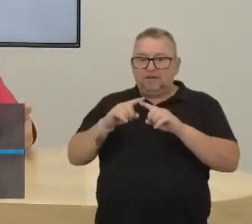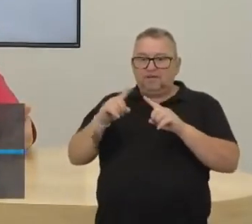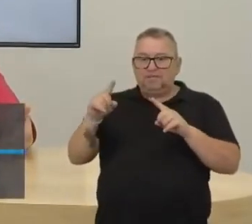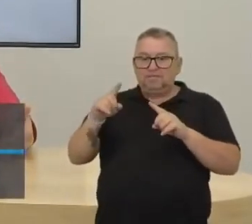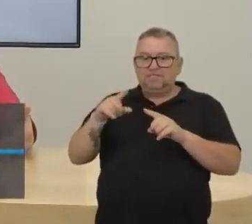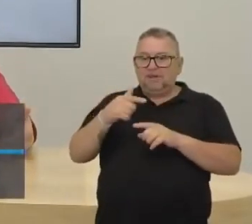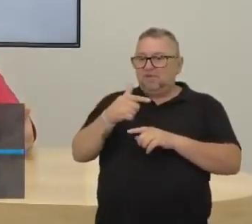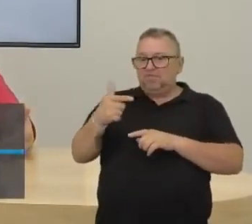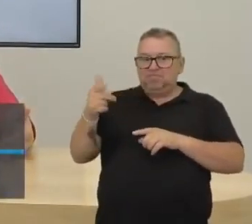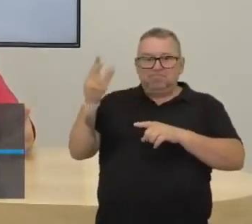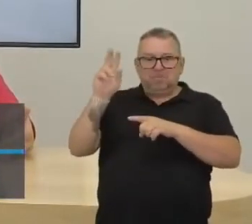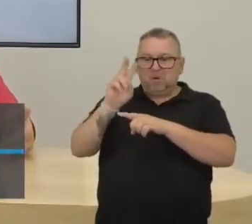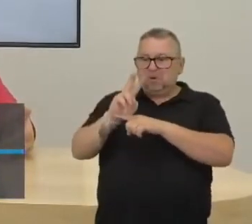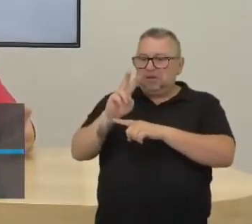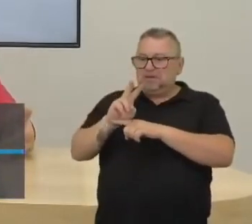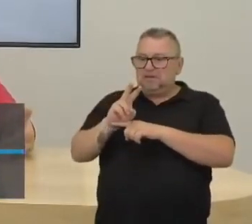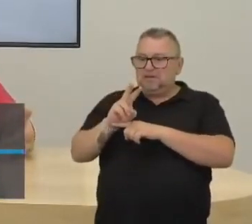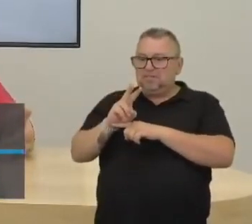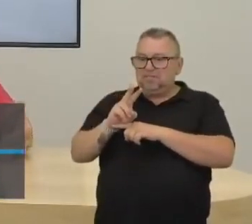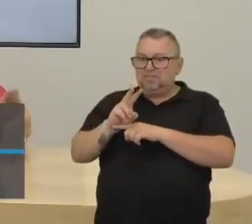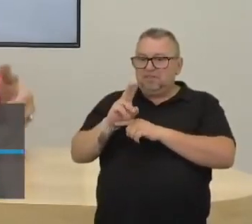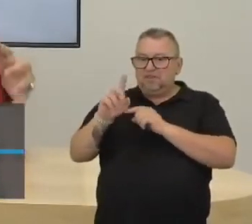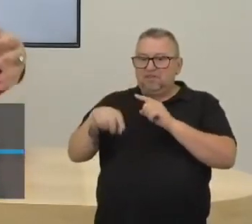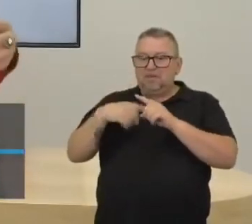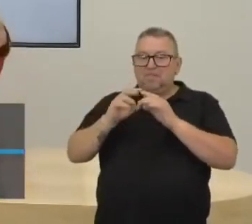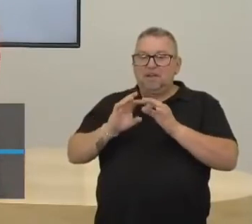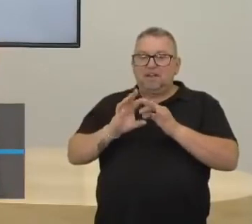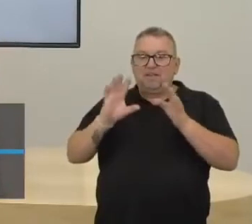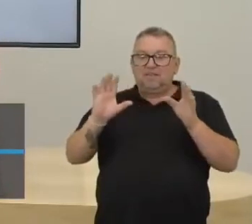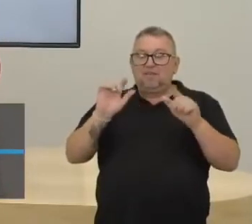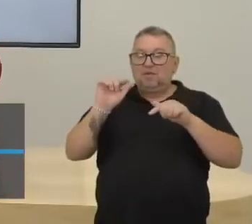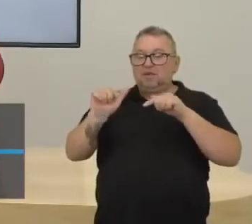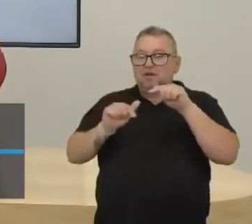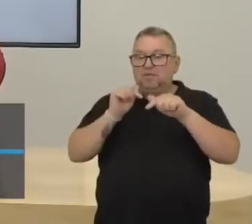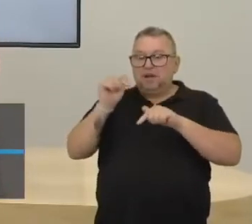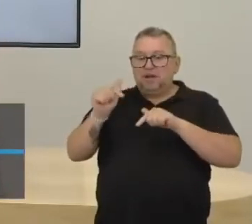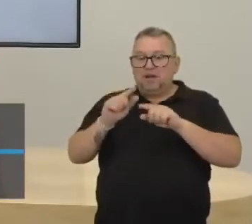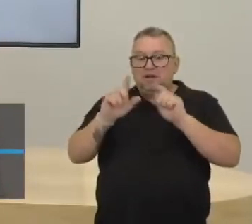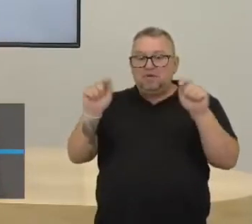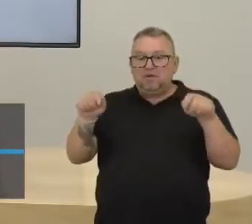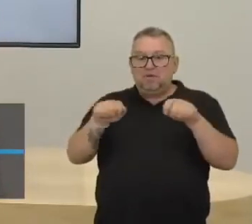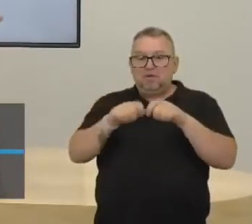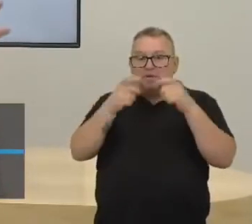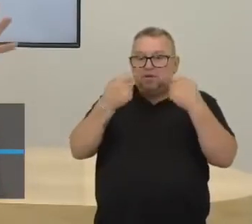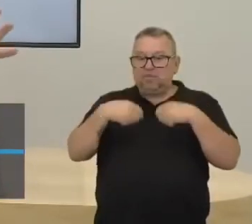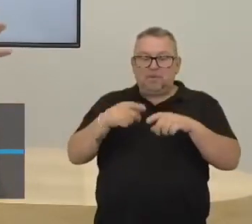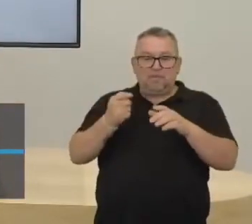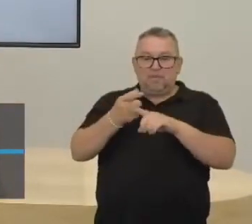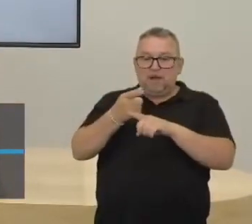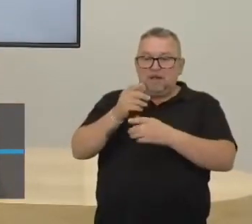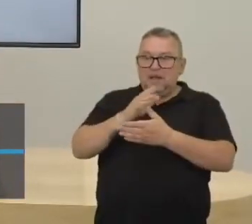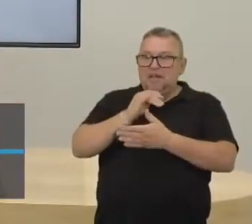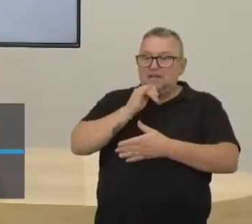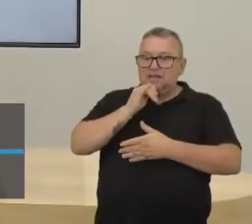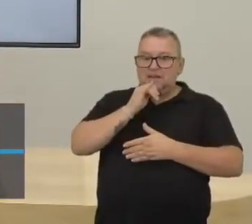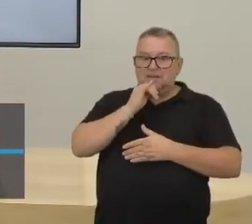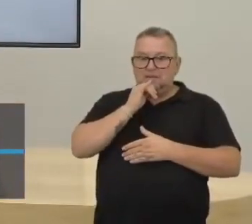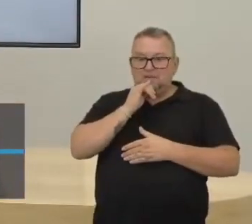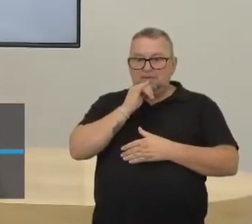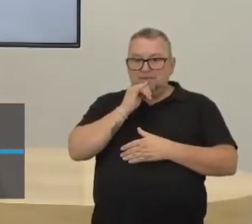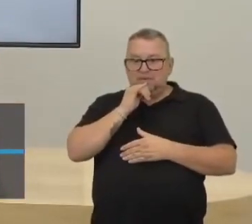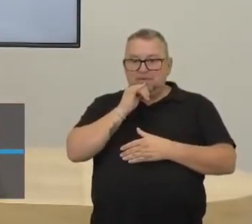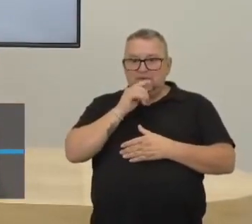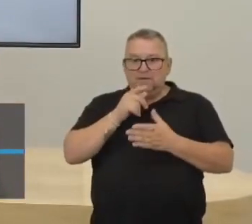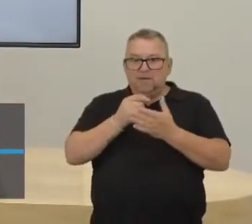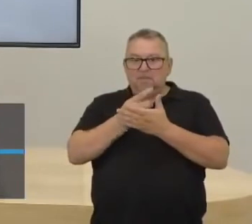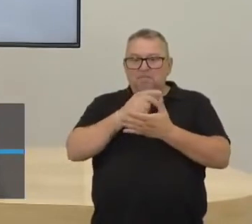feudal. Ele fica mais livre, ele pode trabalhar, ele pode... Ele não precisa pagar, por exemplo, banalidade,